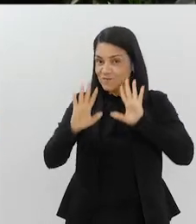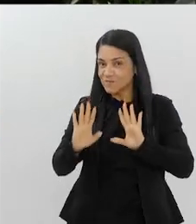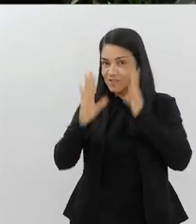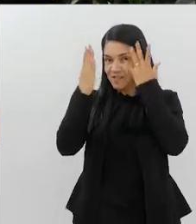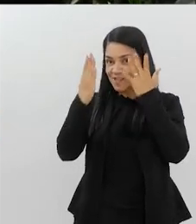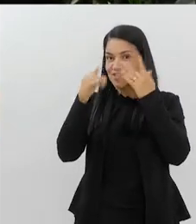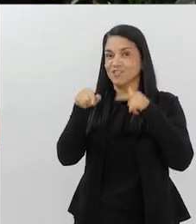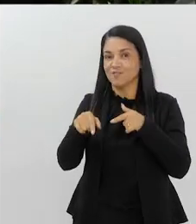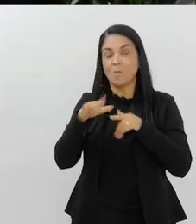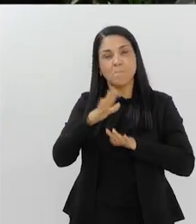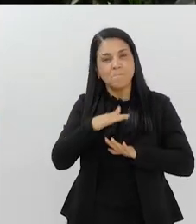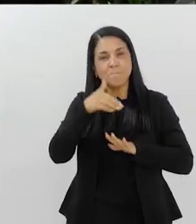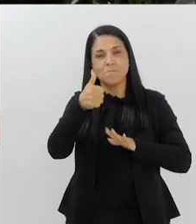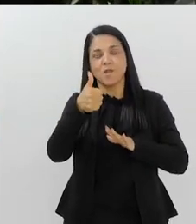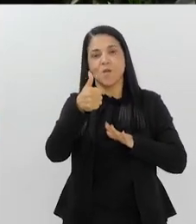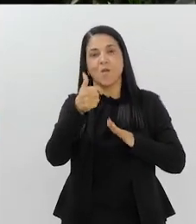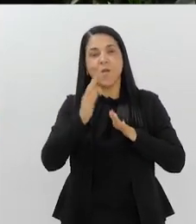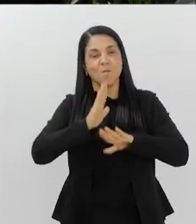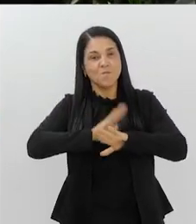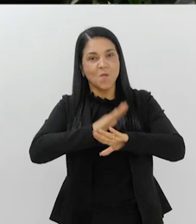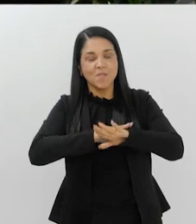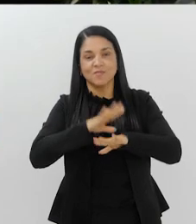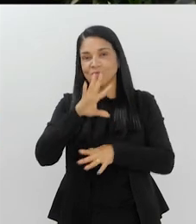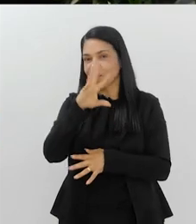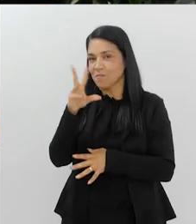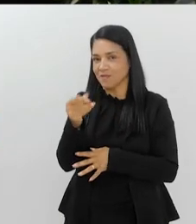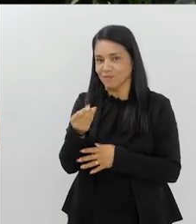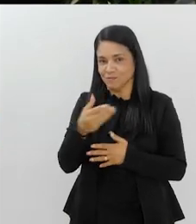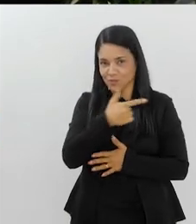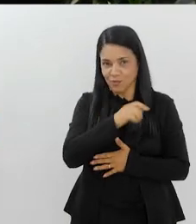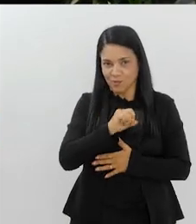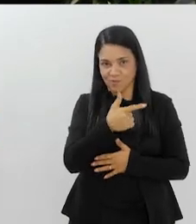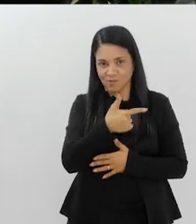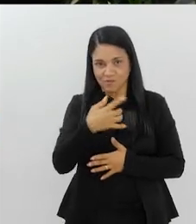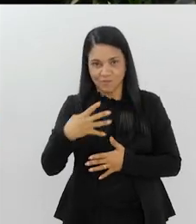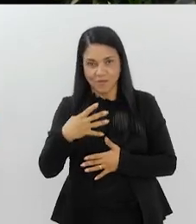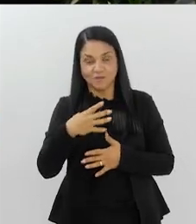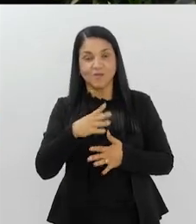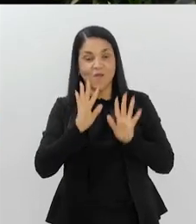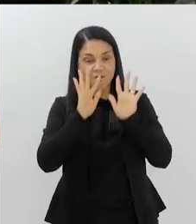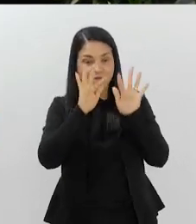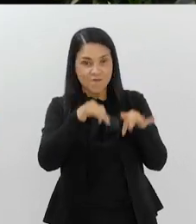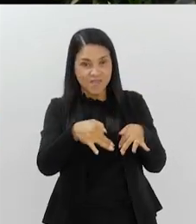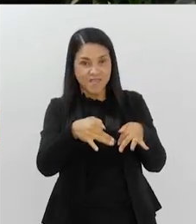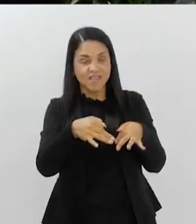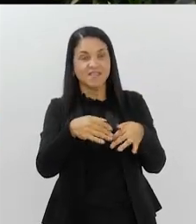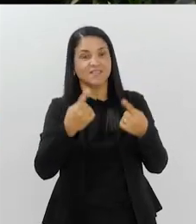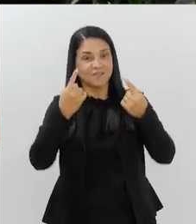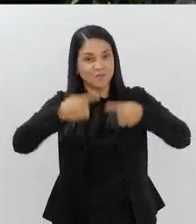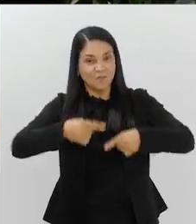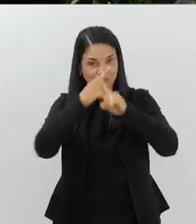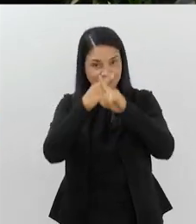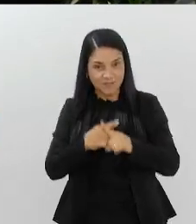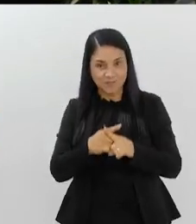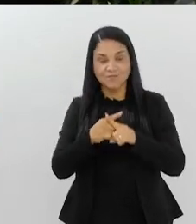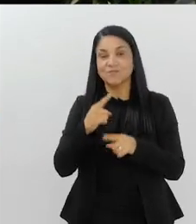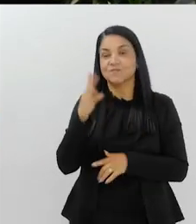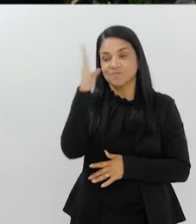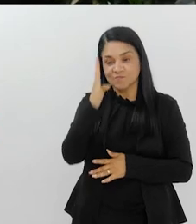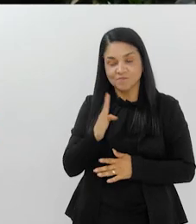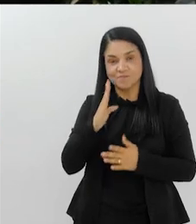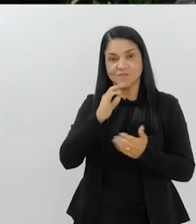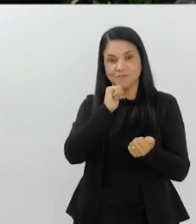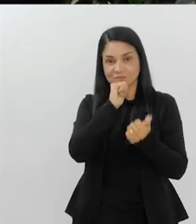Clodoaldo, a melhor campanha da história das Paralimpíadas. Desde o fim das provas, aos brasileiros, nas